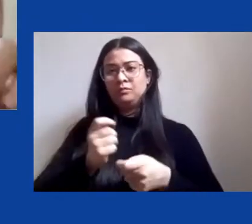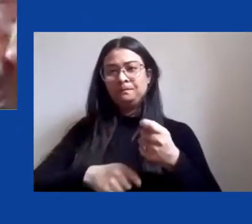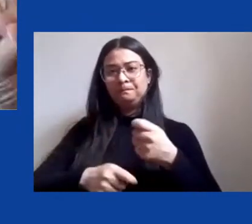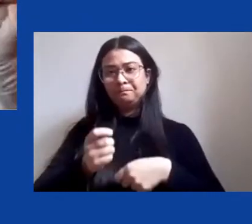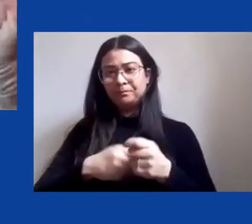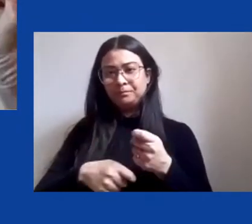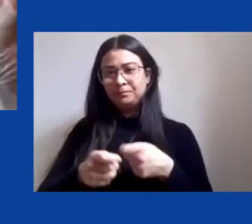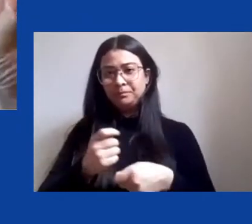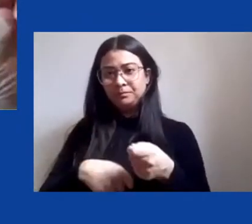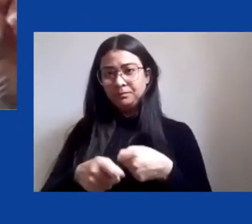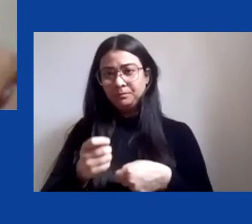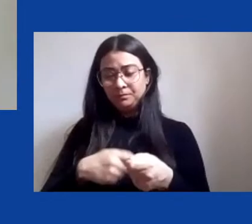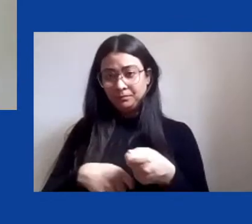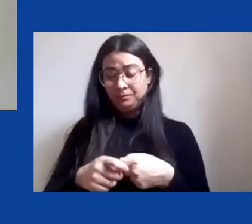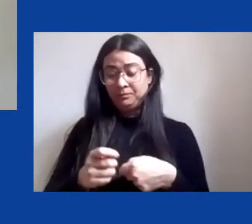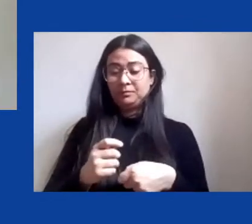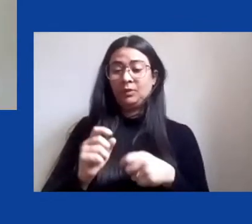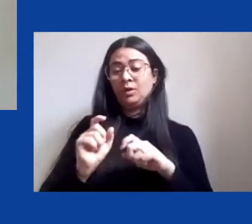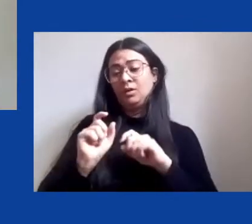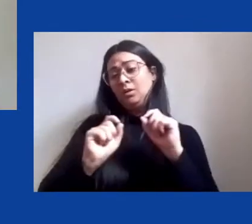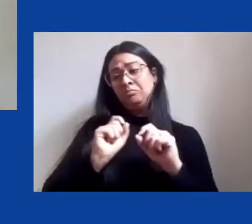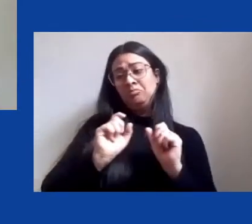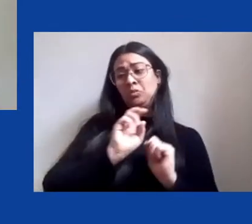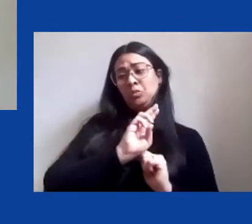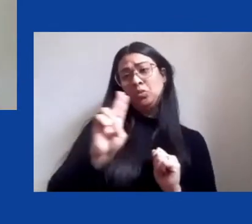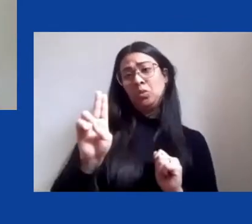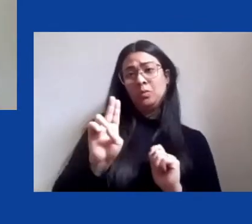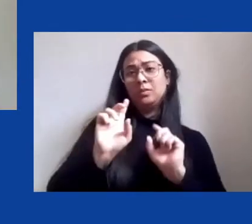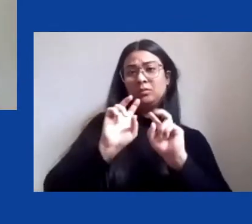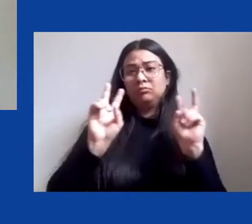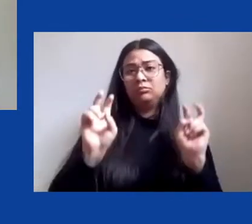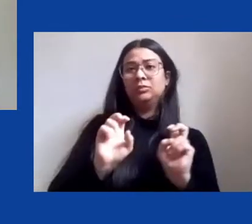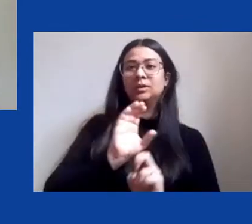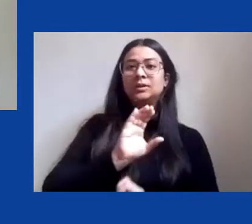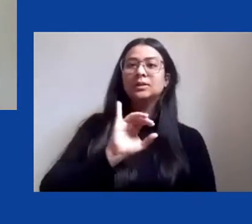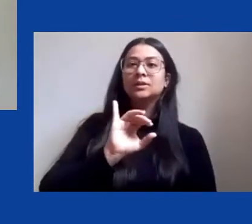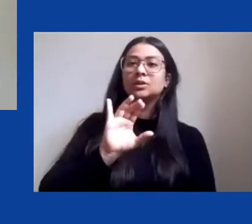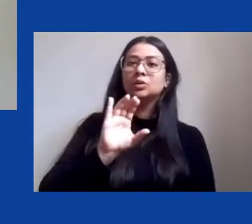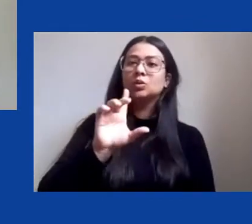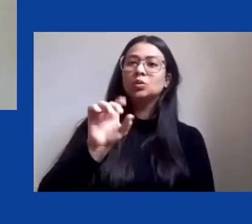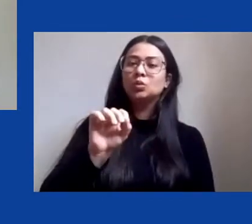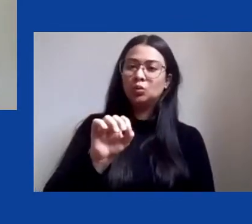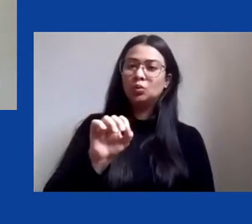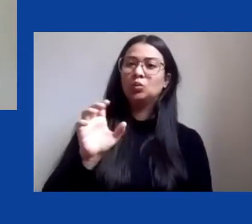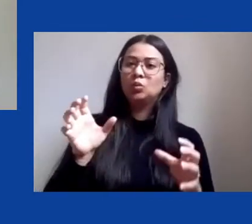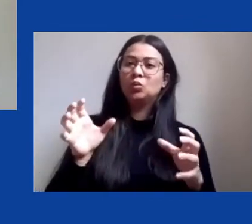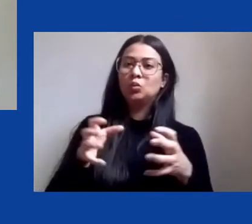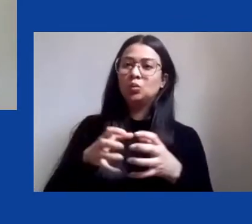ciclos econômicos de característica extrativa e ou monocultora,